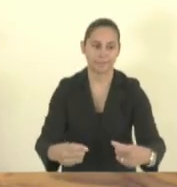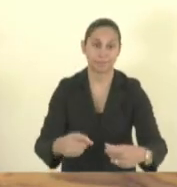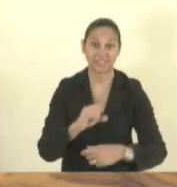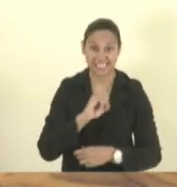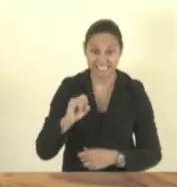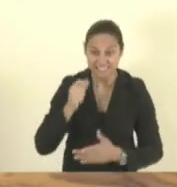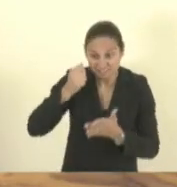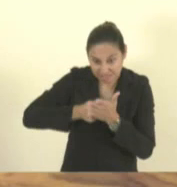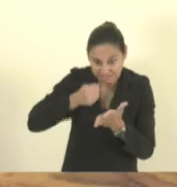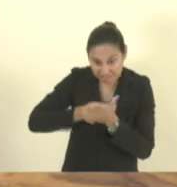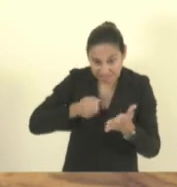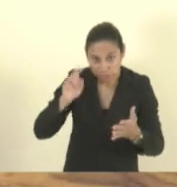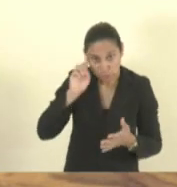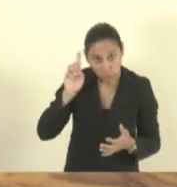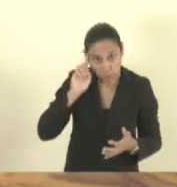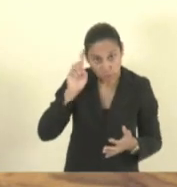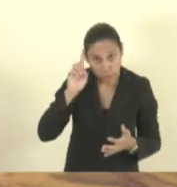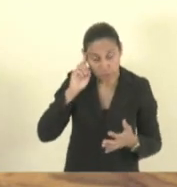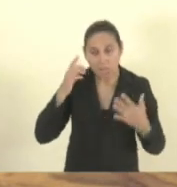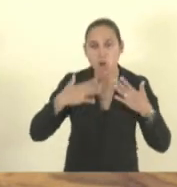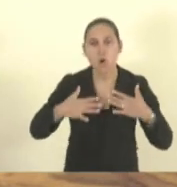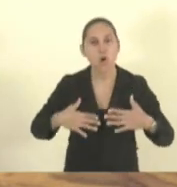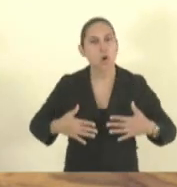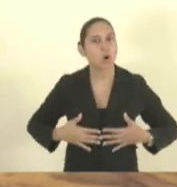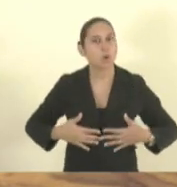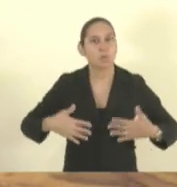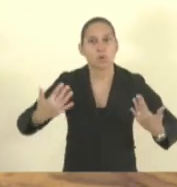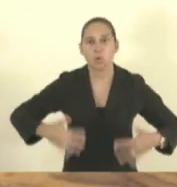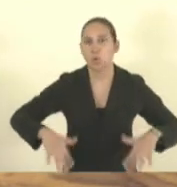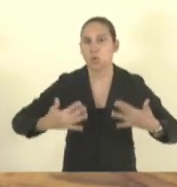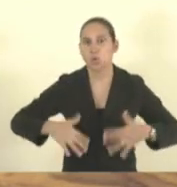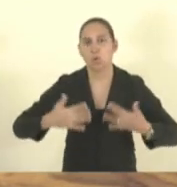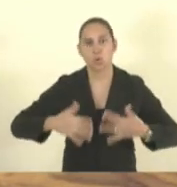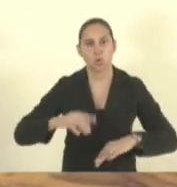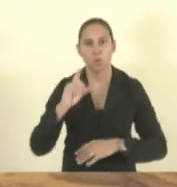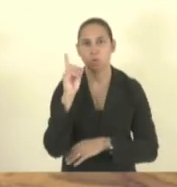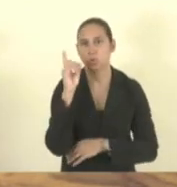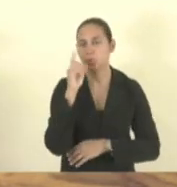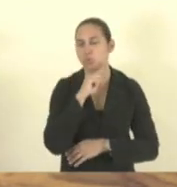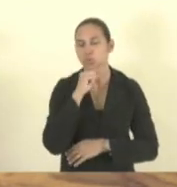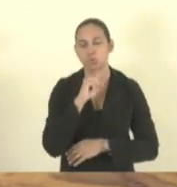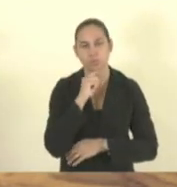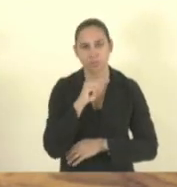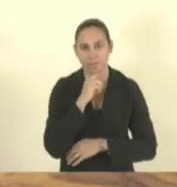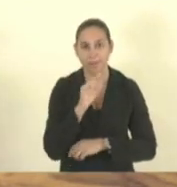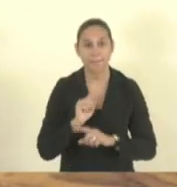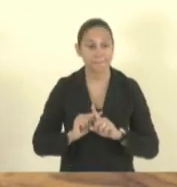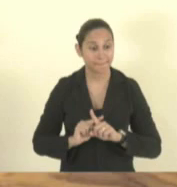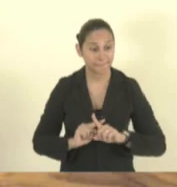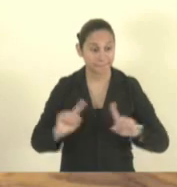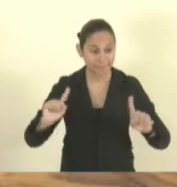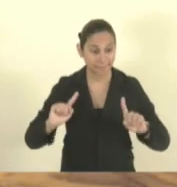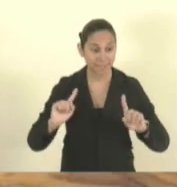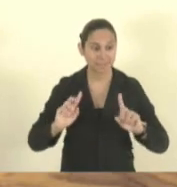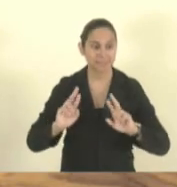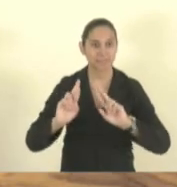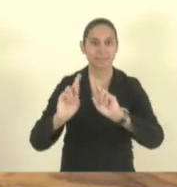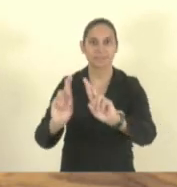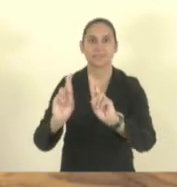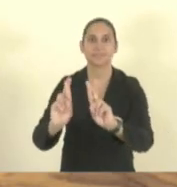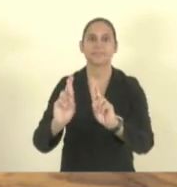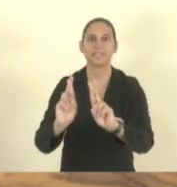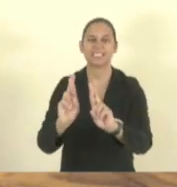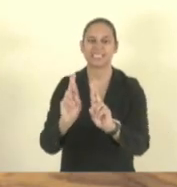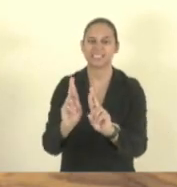dias não tem corpo que aguente né Rogério? mas a esperança é a última que